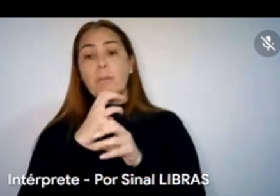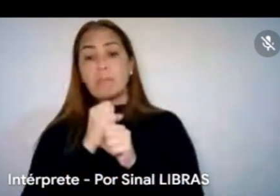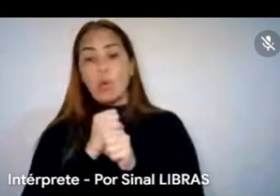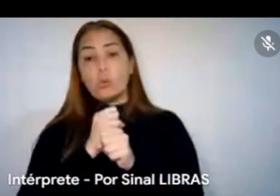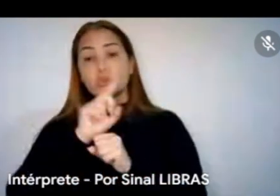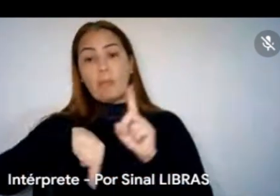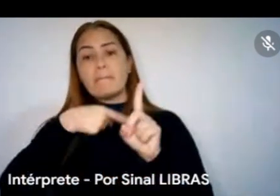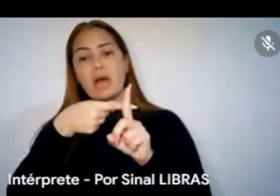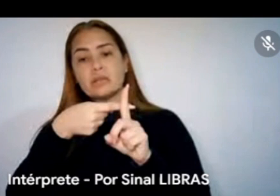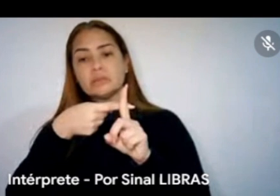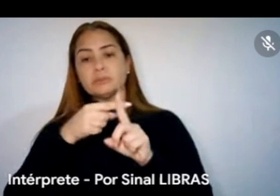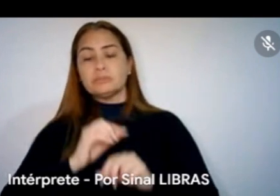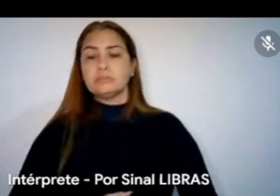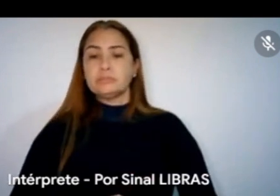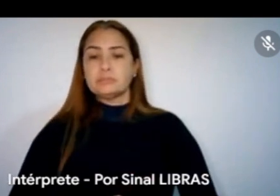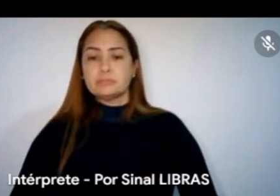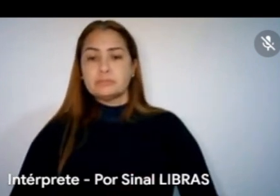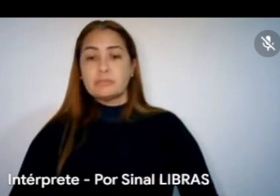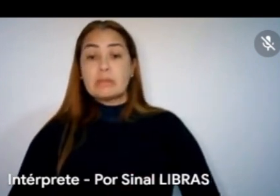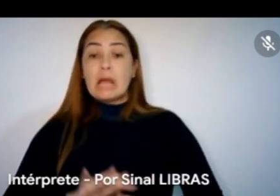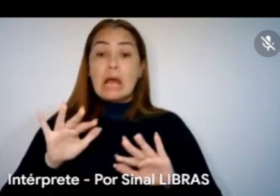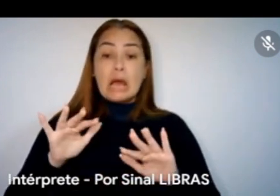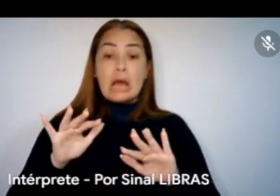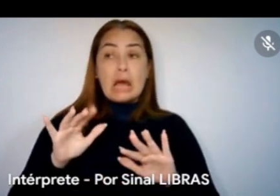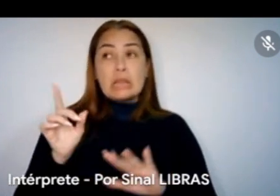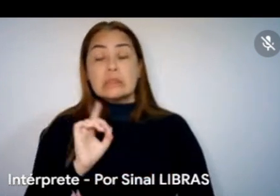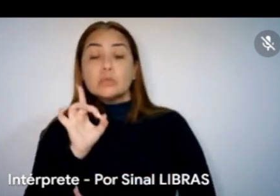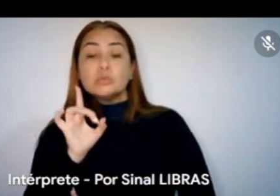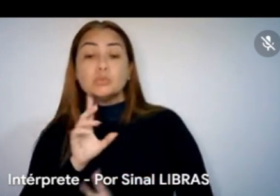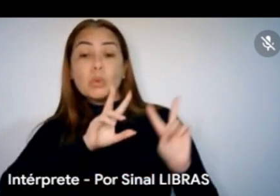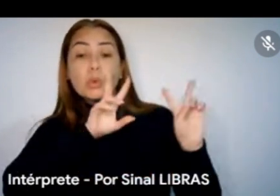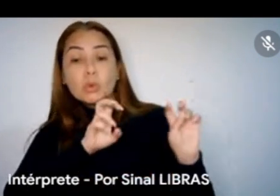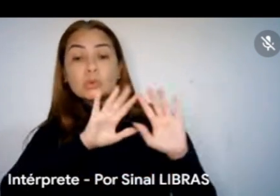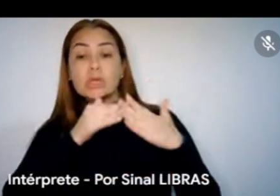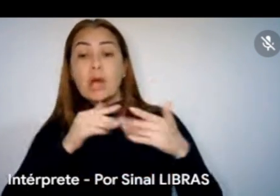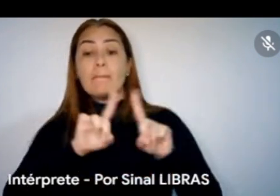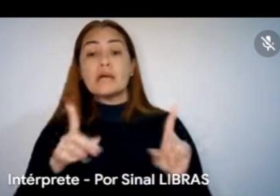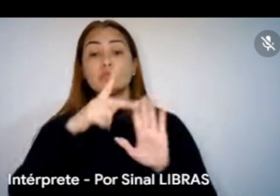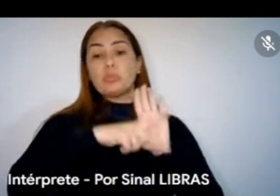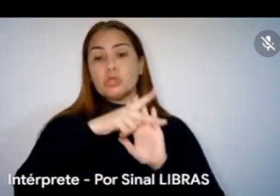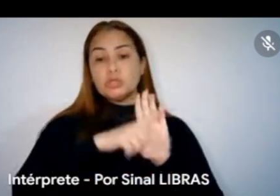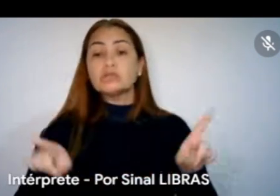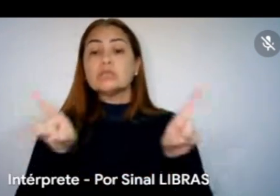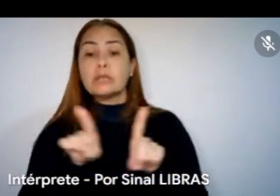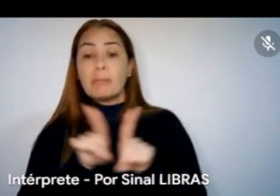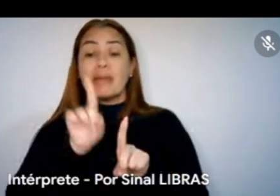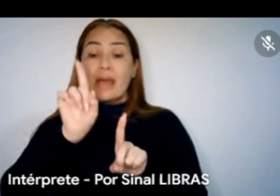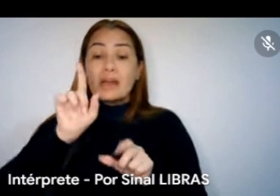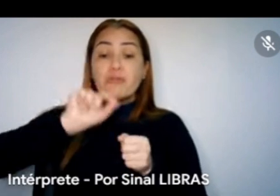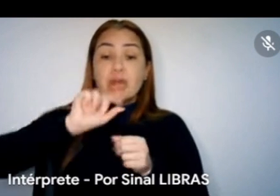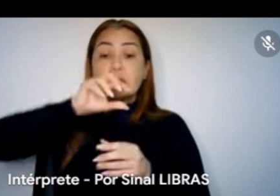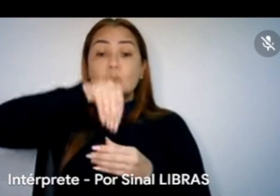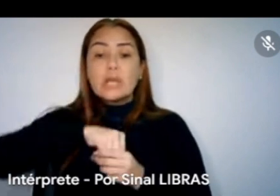de contrapartidas em escolas, mas projetos que realmente fossem voltados para serem executados em escolas públicas,